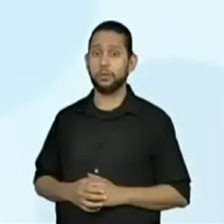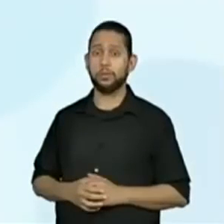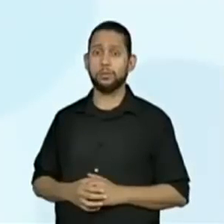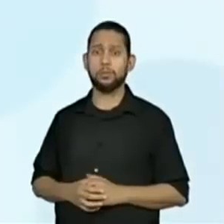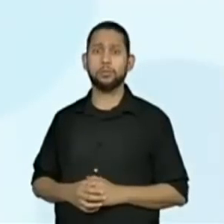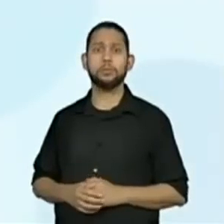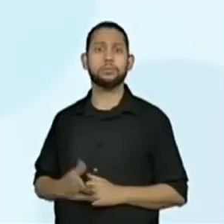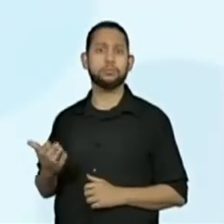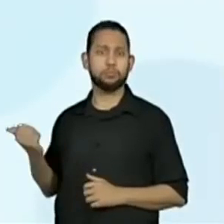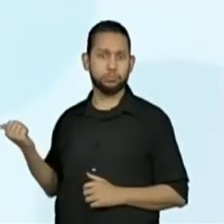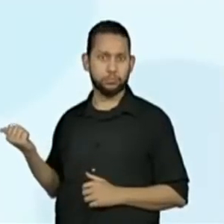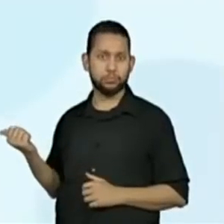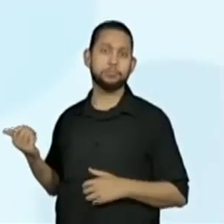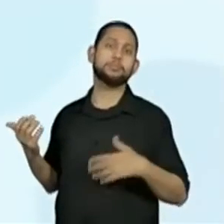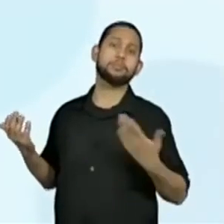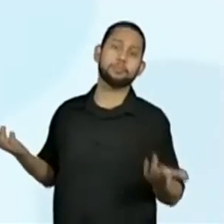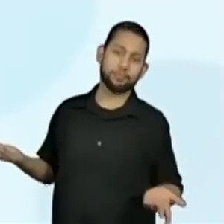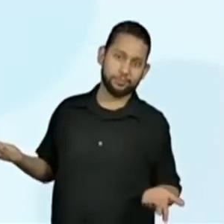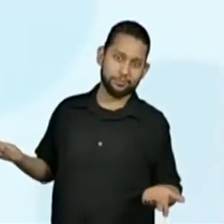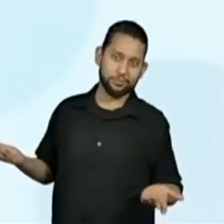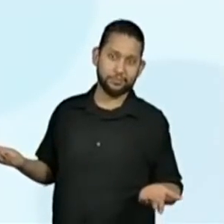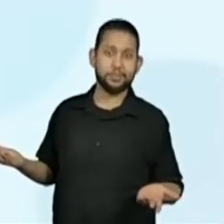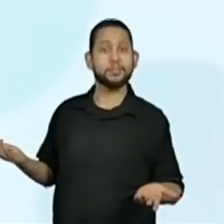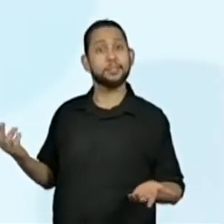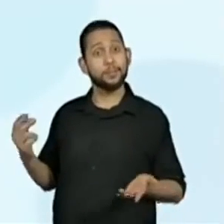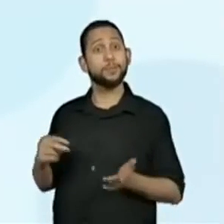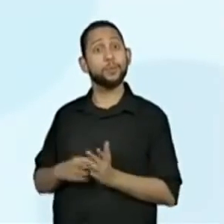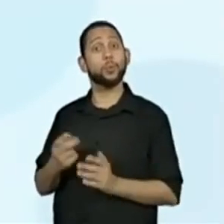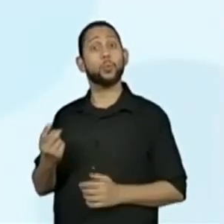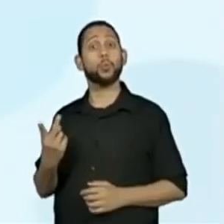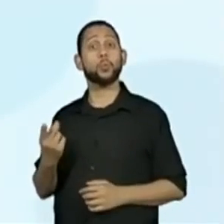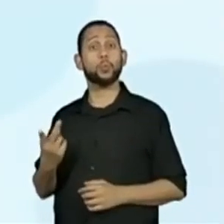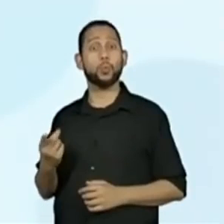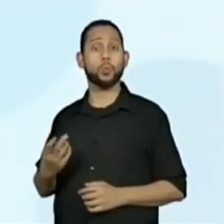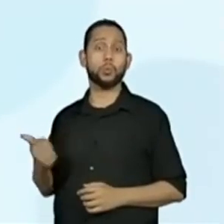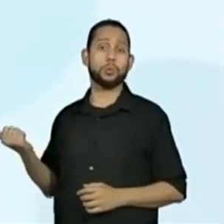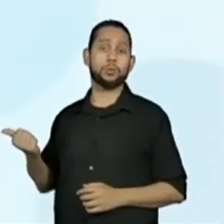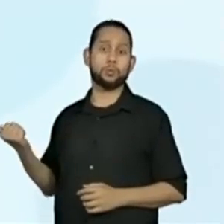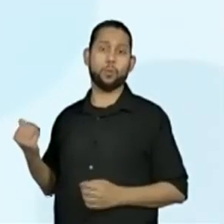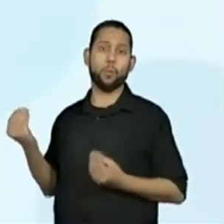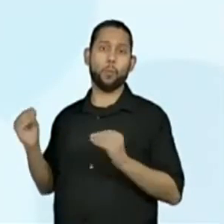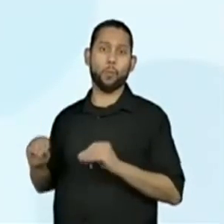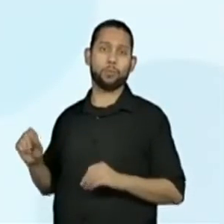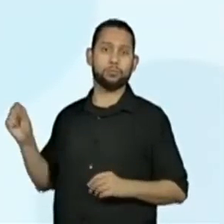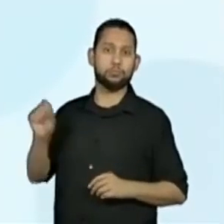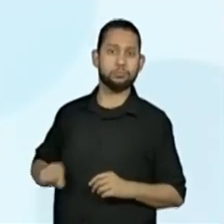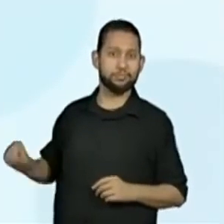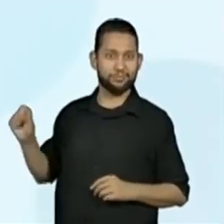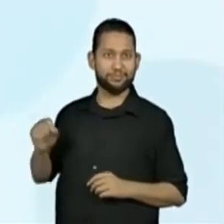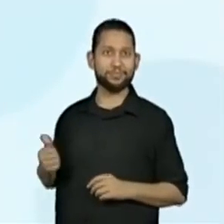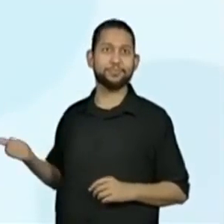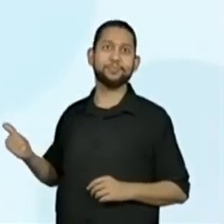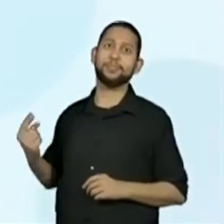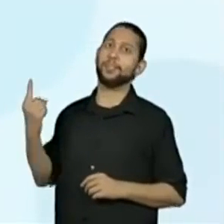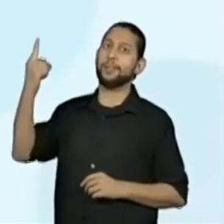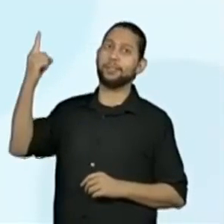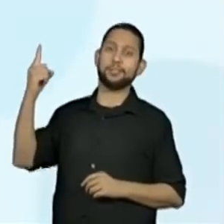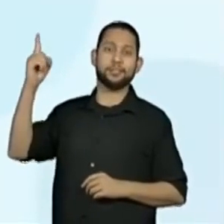apontaram aí o resultado. Eu vou destacar aqui que é 12. Vamos completar aqui?